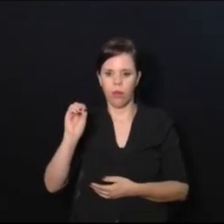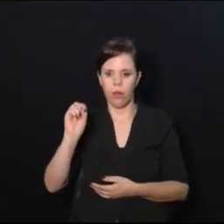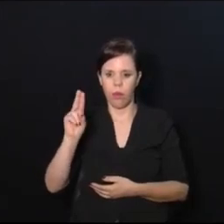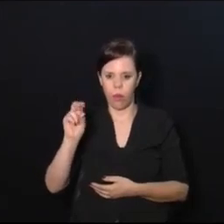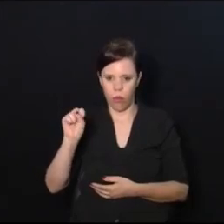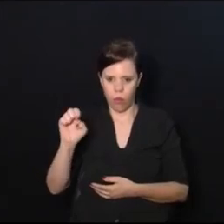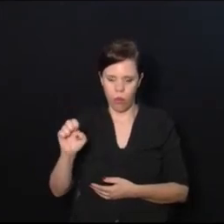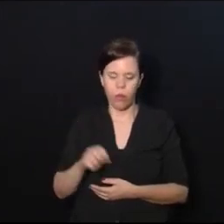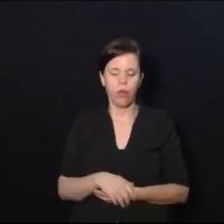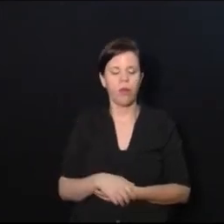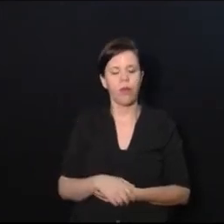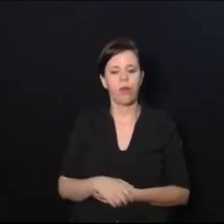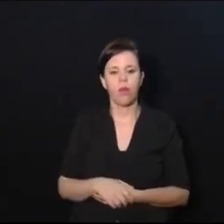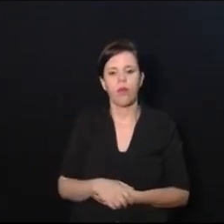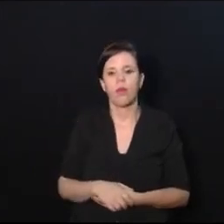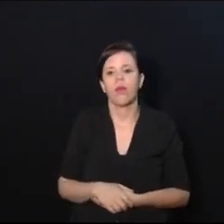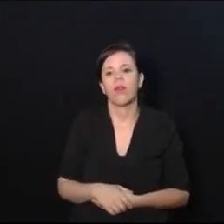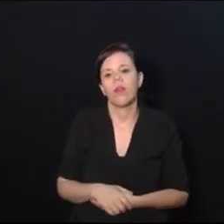E aí,